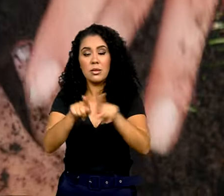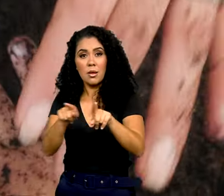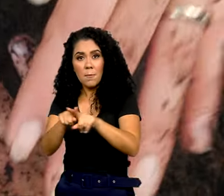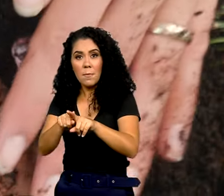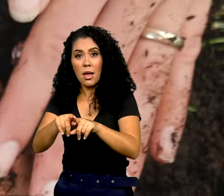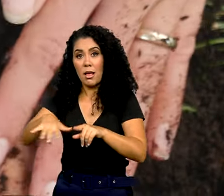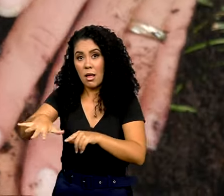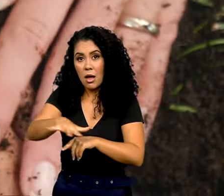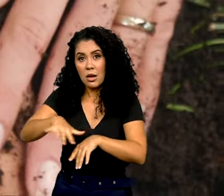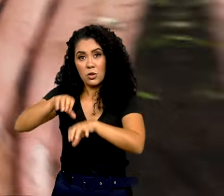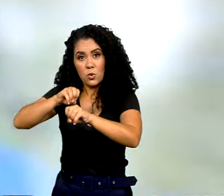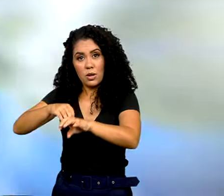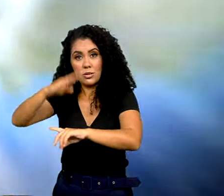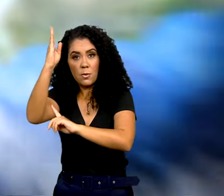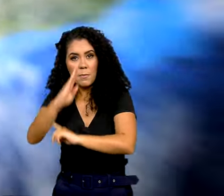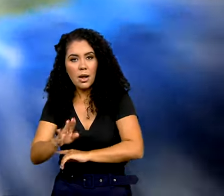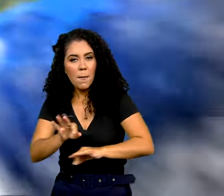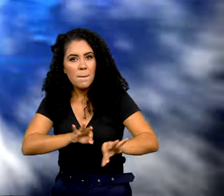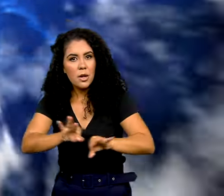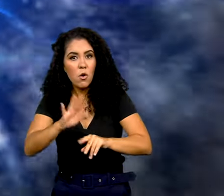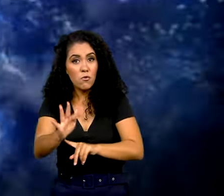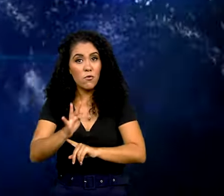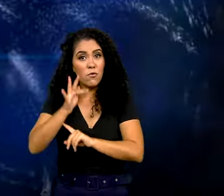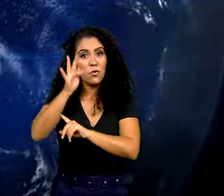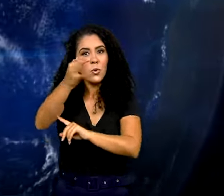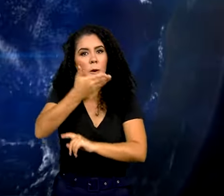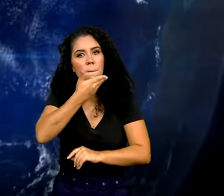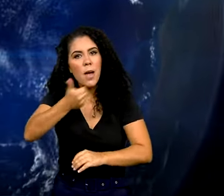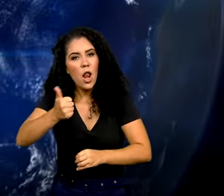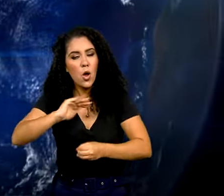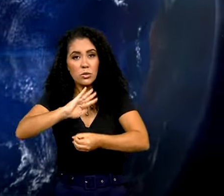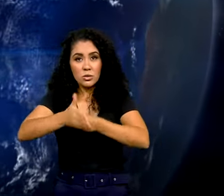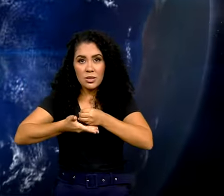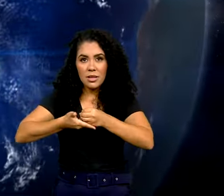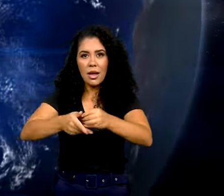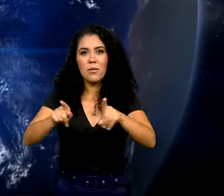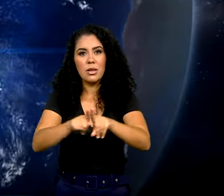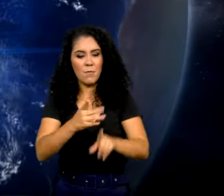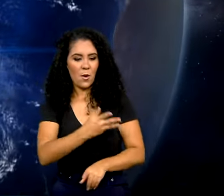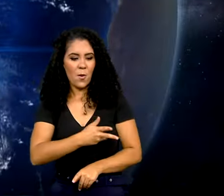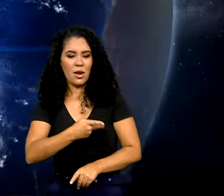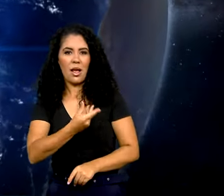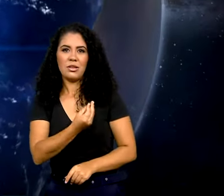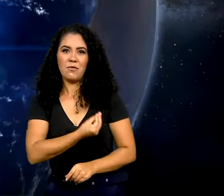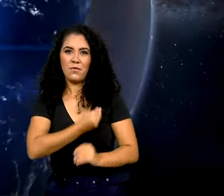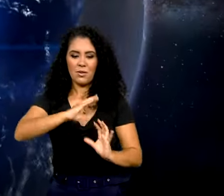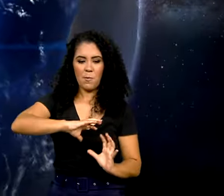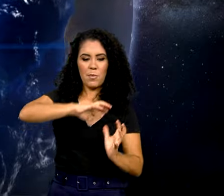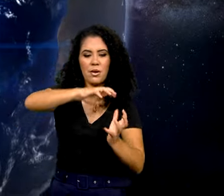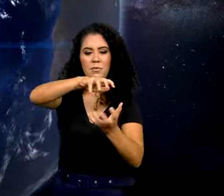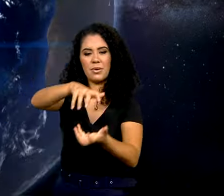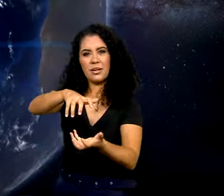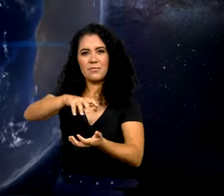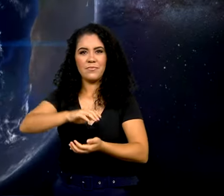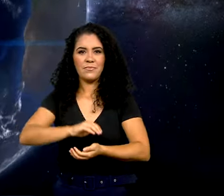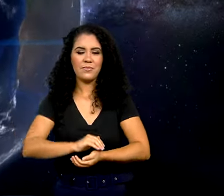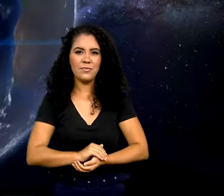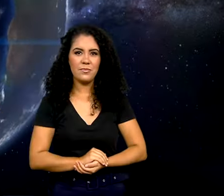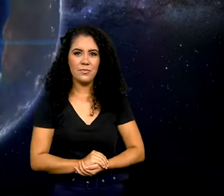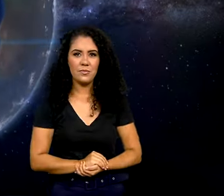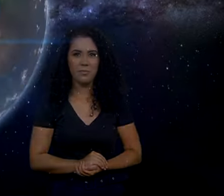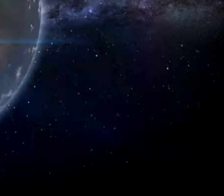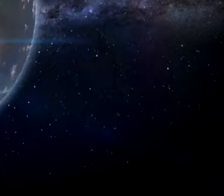e os setores mais atuantes da educação brasileira, planejando um futuro melhor, sustentável e com qualidade de vida para o